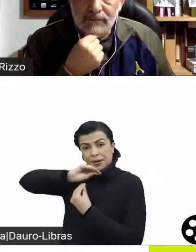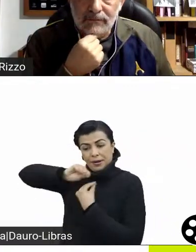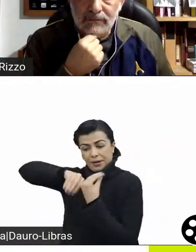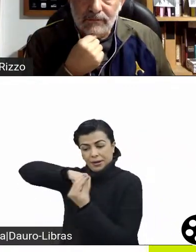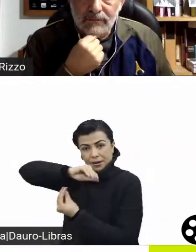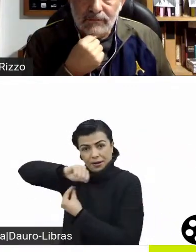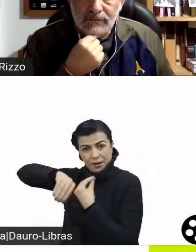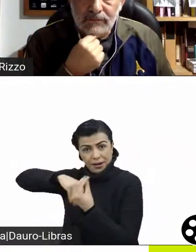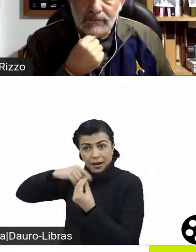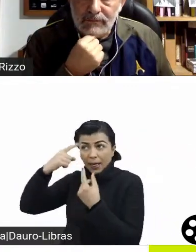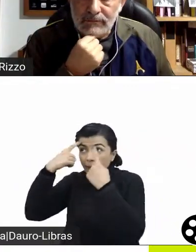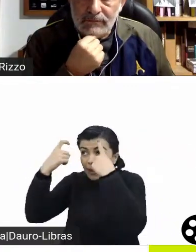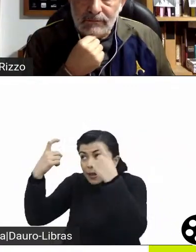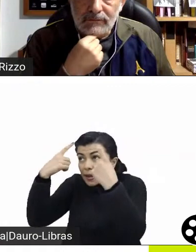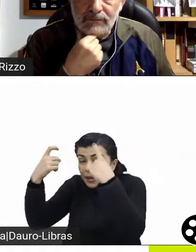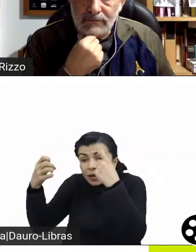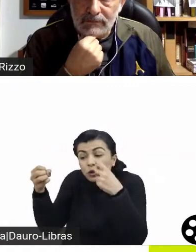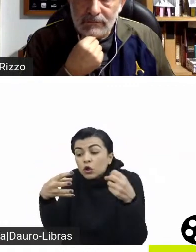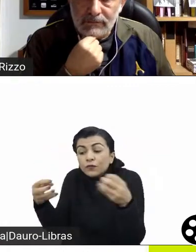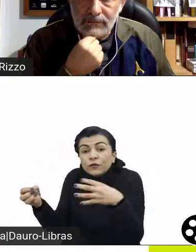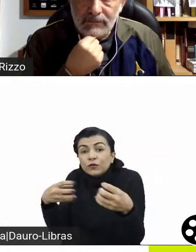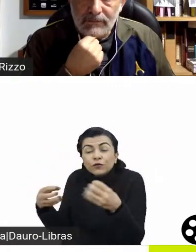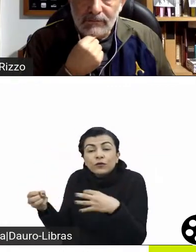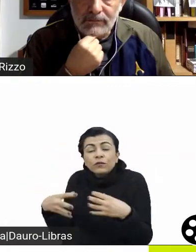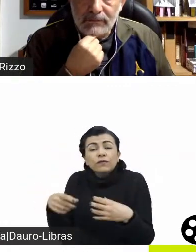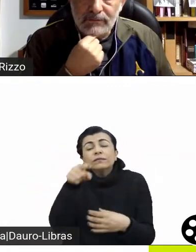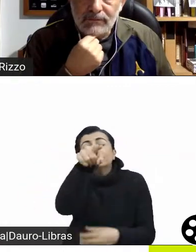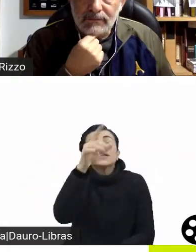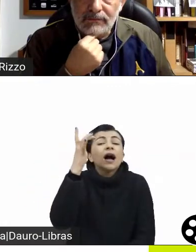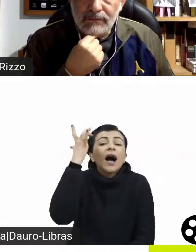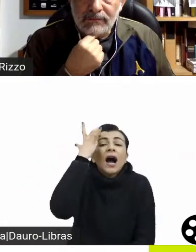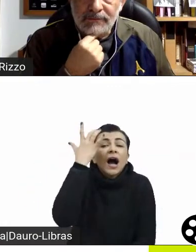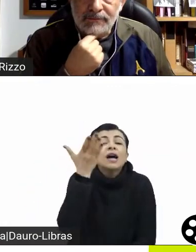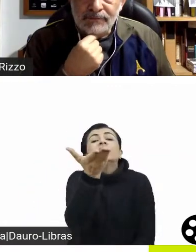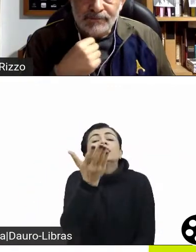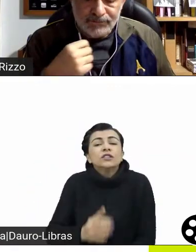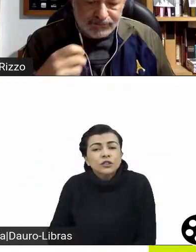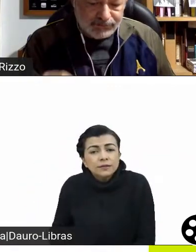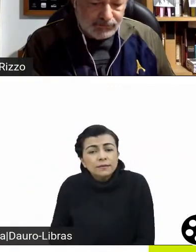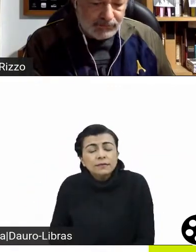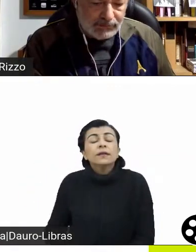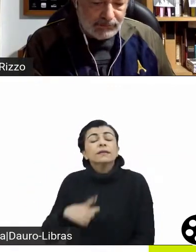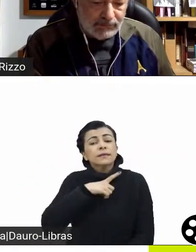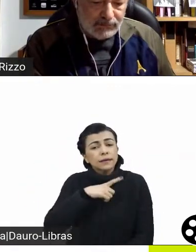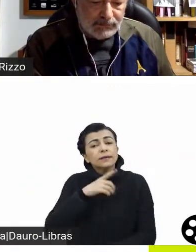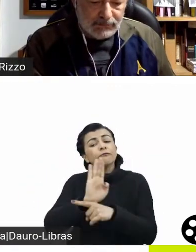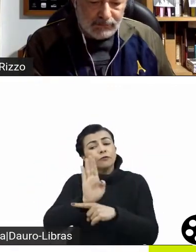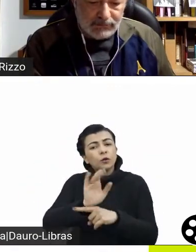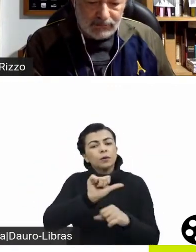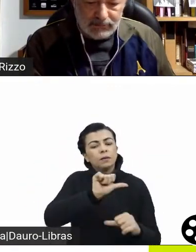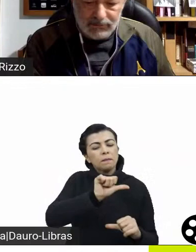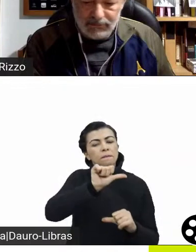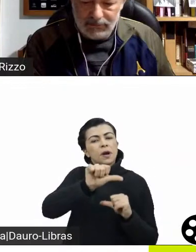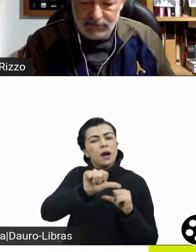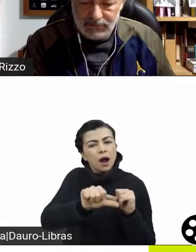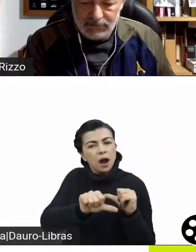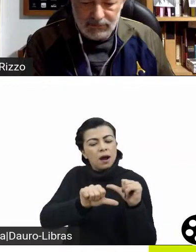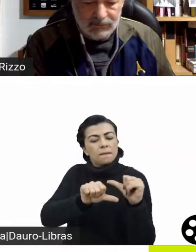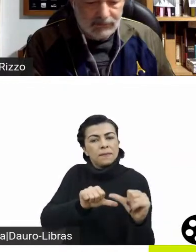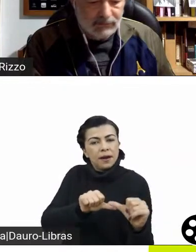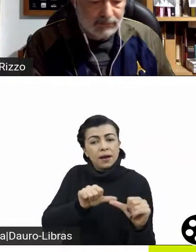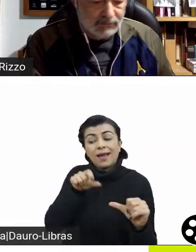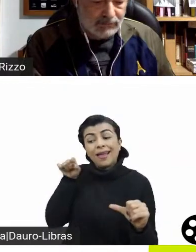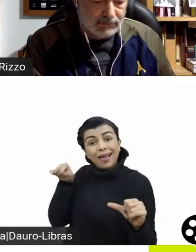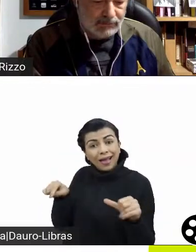seja criativa, o vocês acham desse filme, dessa transição do Hogan, de sair da Austrália para fazer um filme dentro de Hollywood